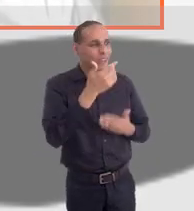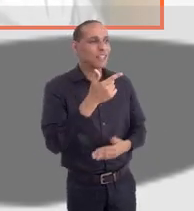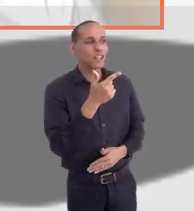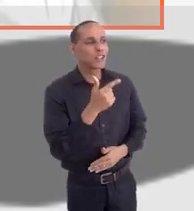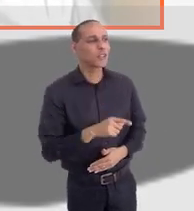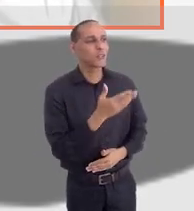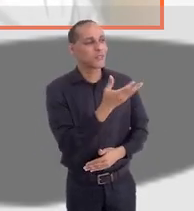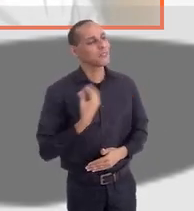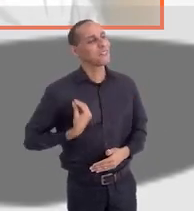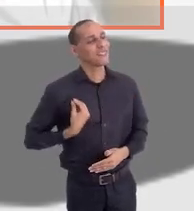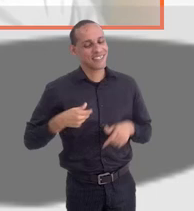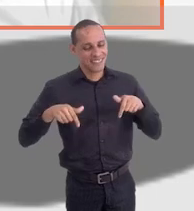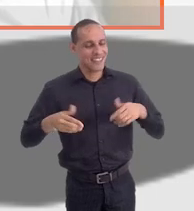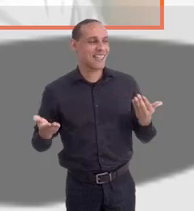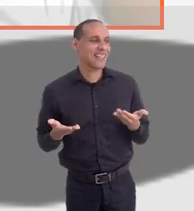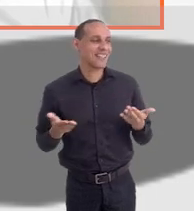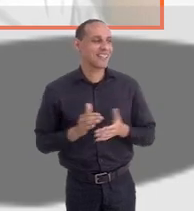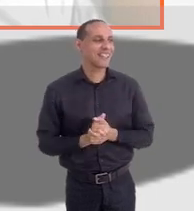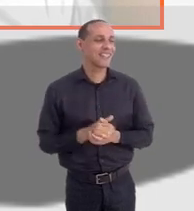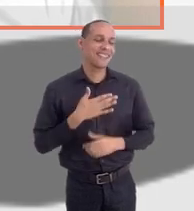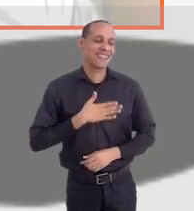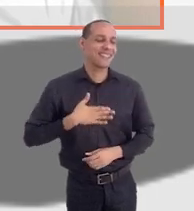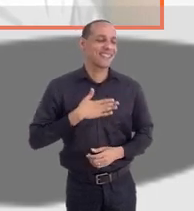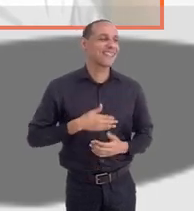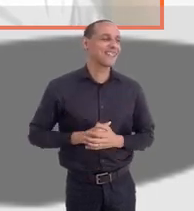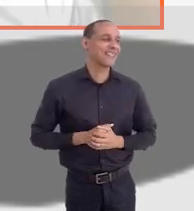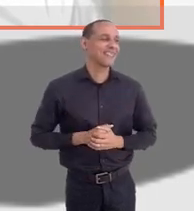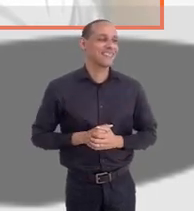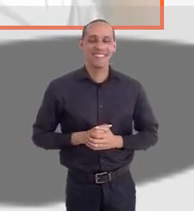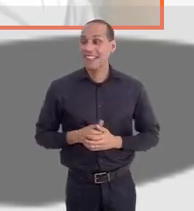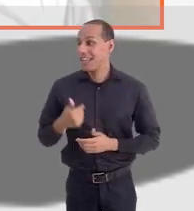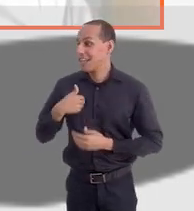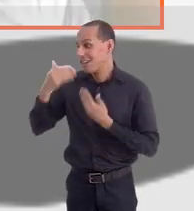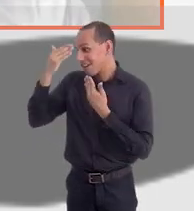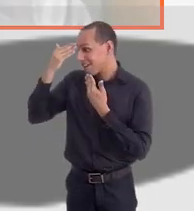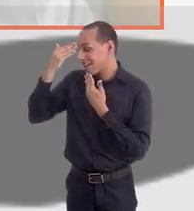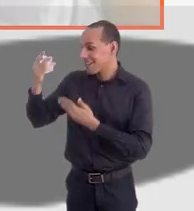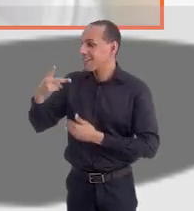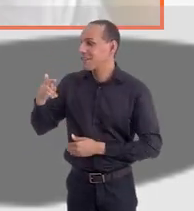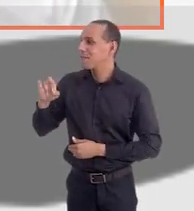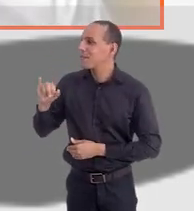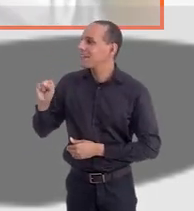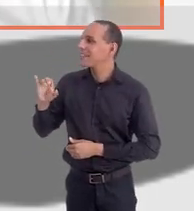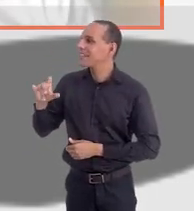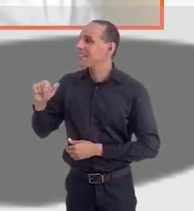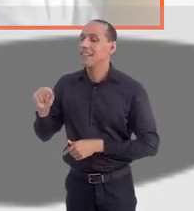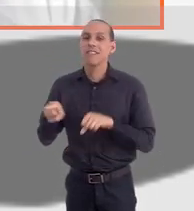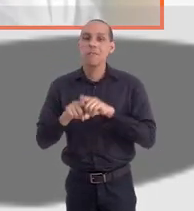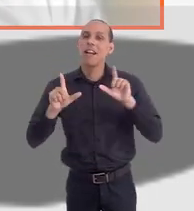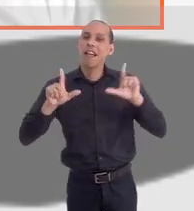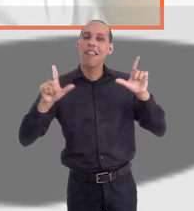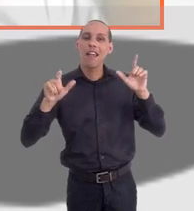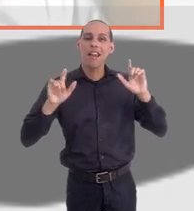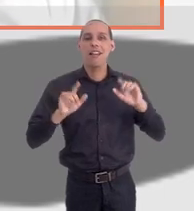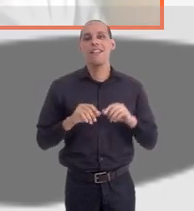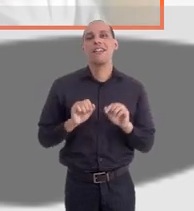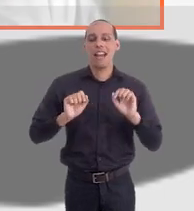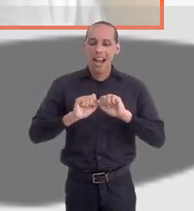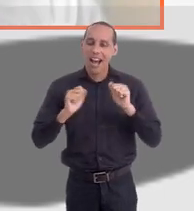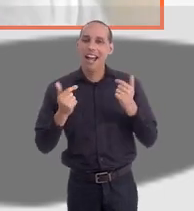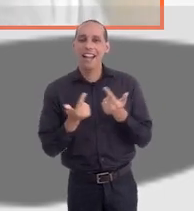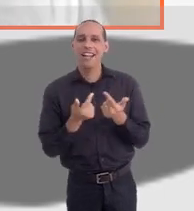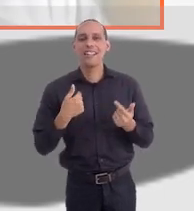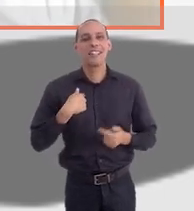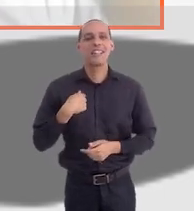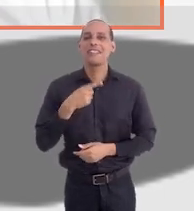vez, Alexandre, pela sua presença aqui no programa de hoje. Foi um prazer. Eu que agradeço, Priscila, agradeço a TV Alerj e desejo a